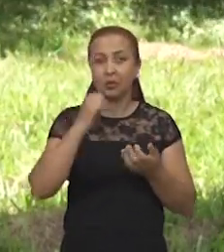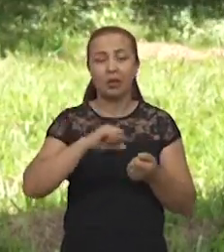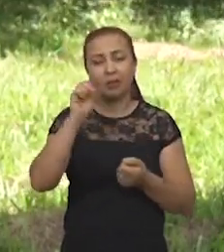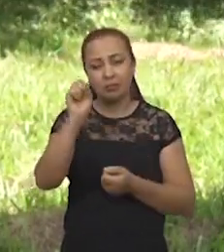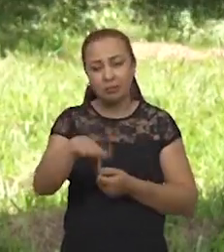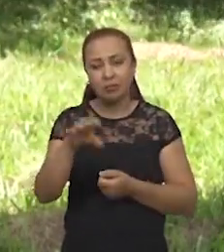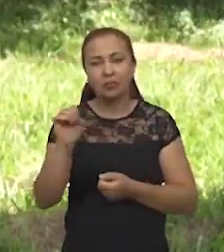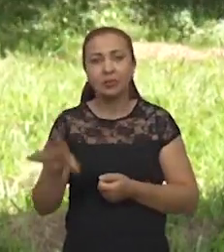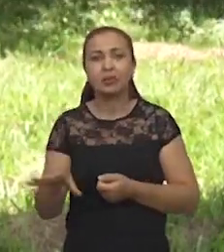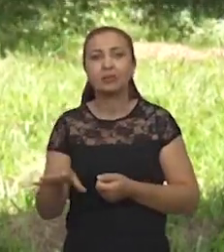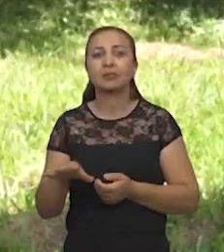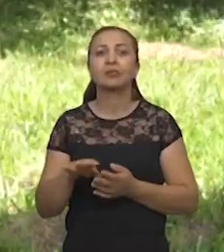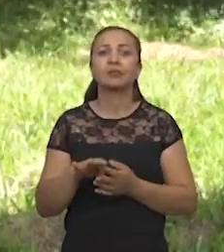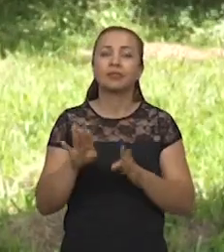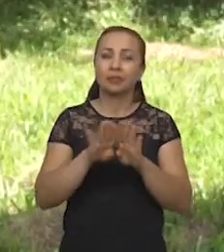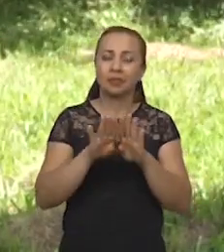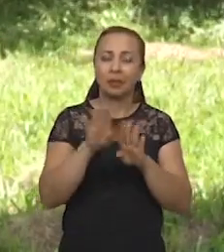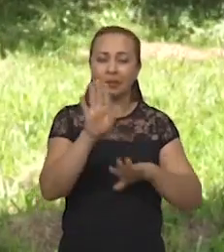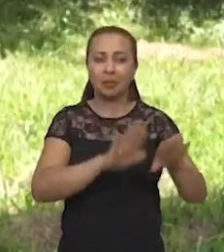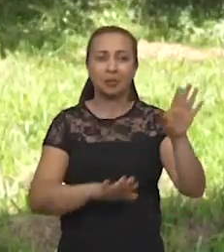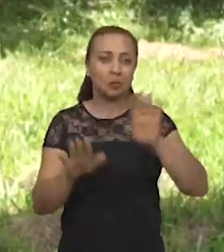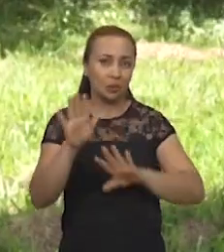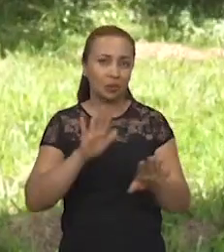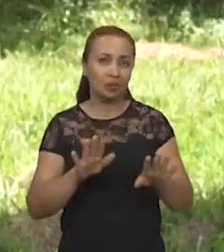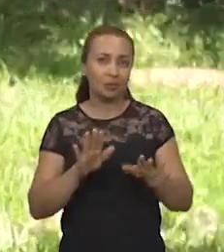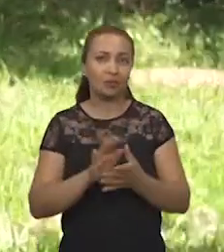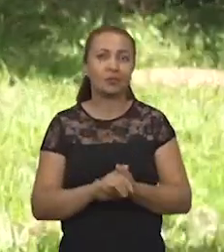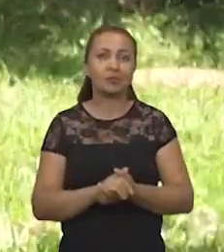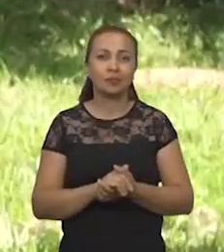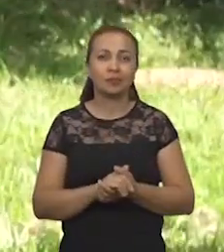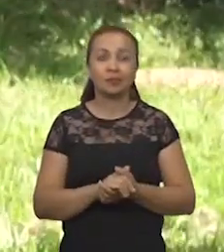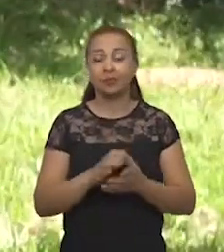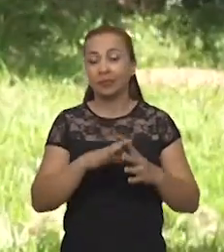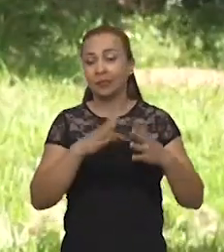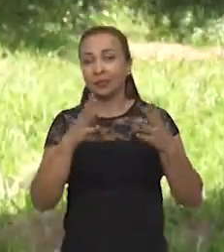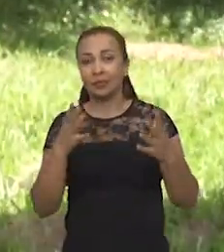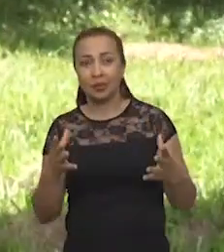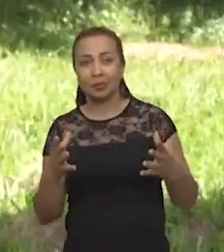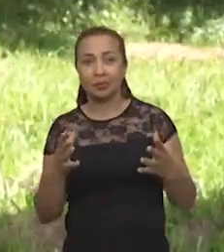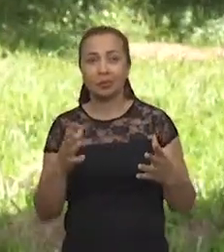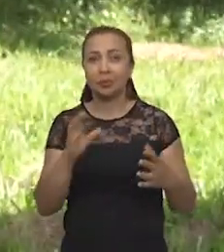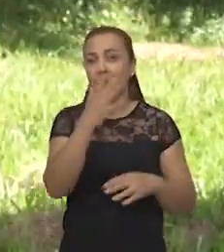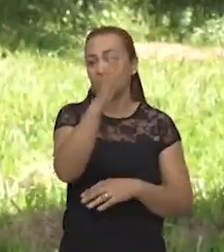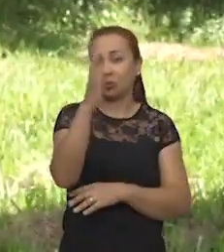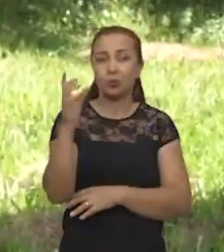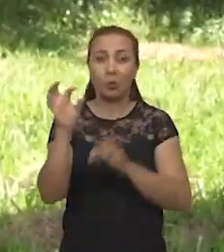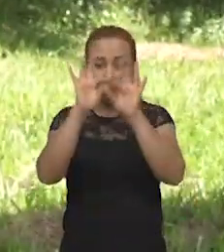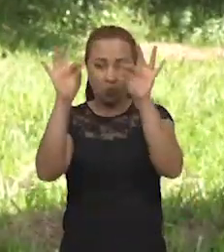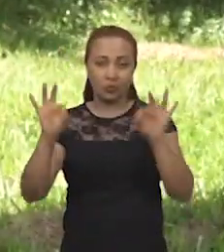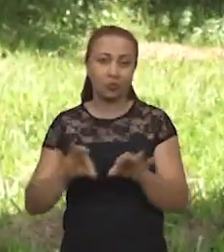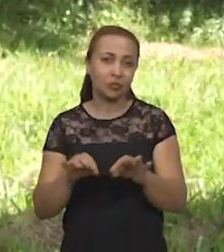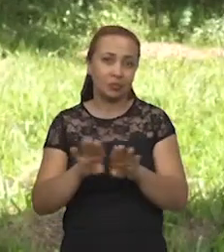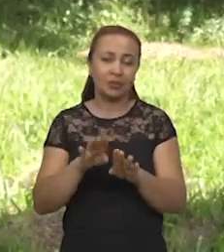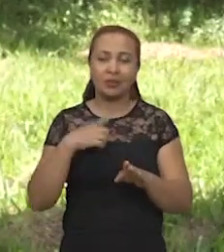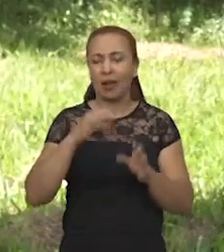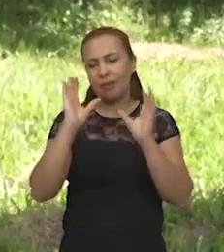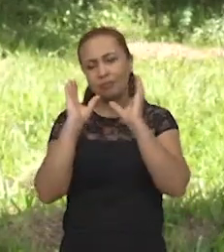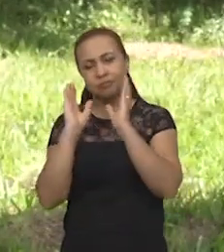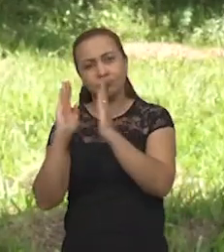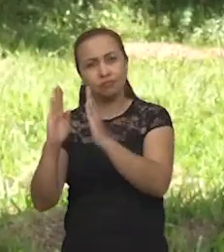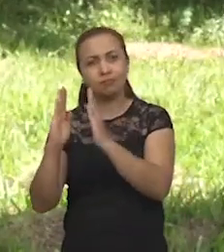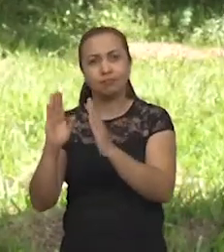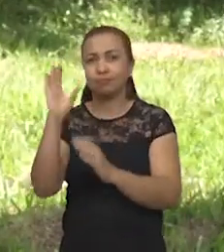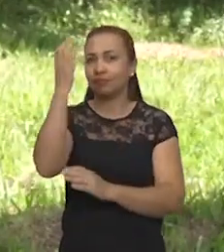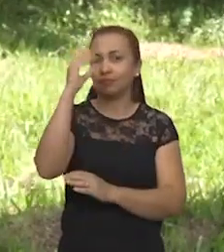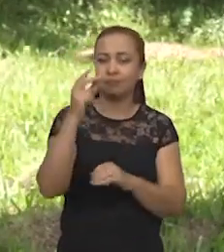compromete a plantar essas mudas e cuidar delas. No âmbito do projeto, também temos toda a parte científica,